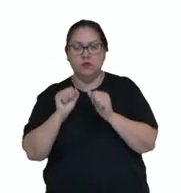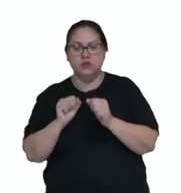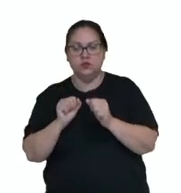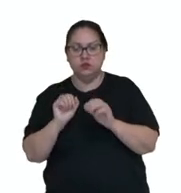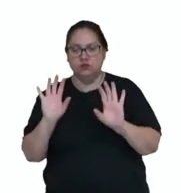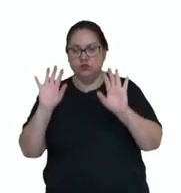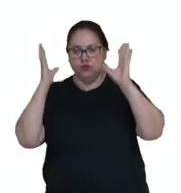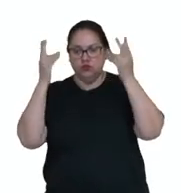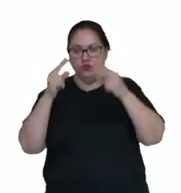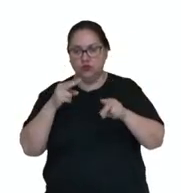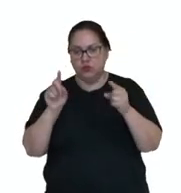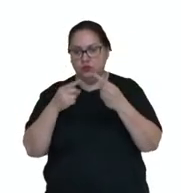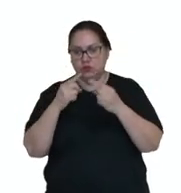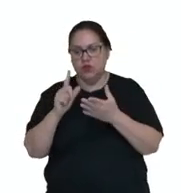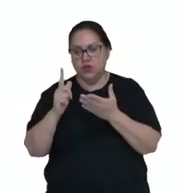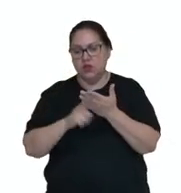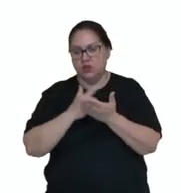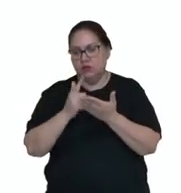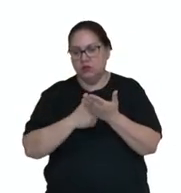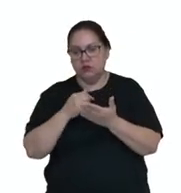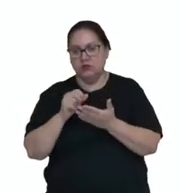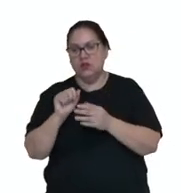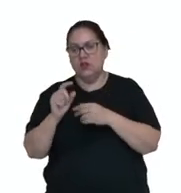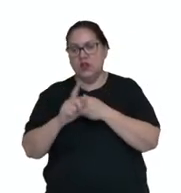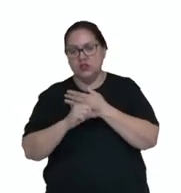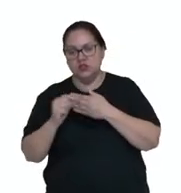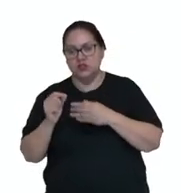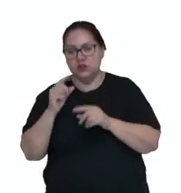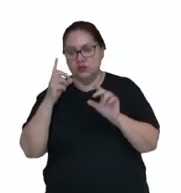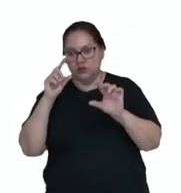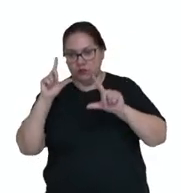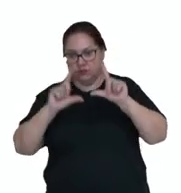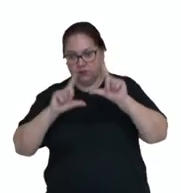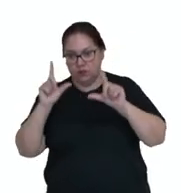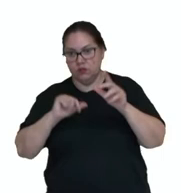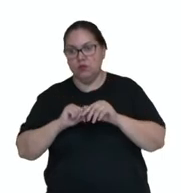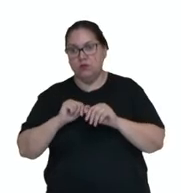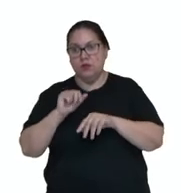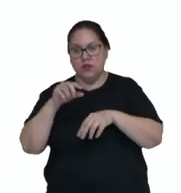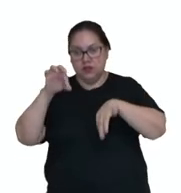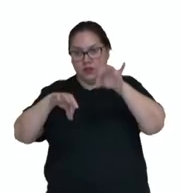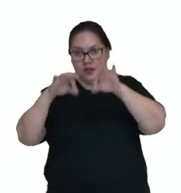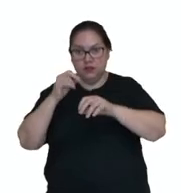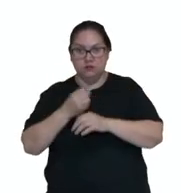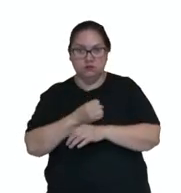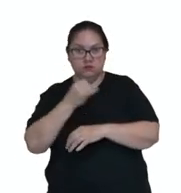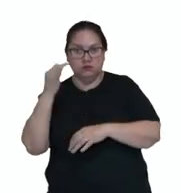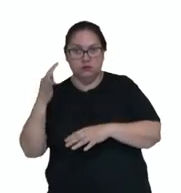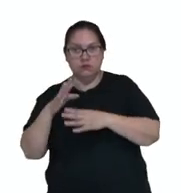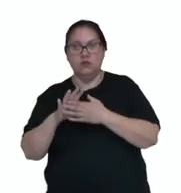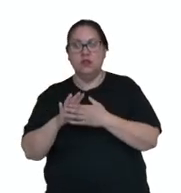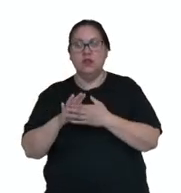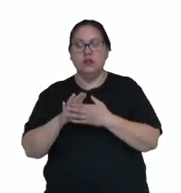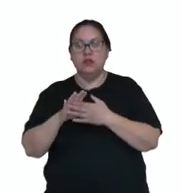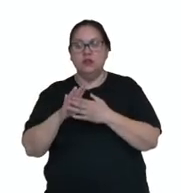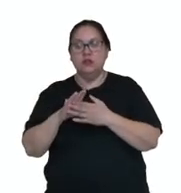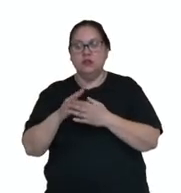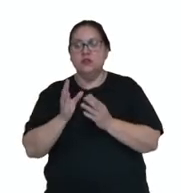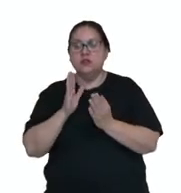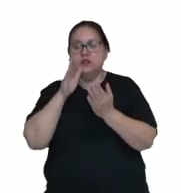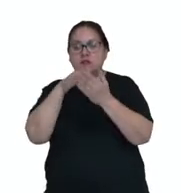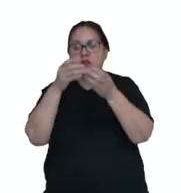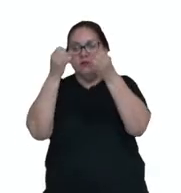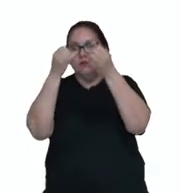ser um show musical, capítulo de livro, artigo, filme, peça de teatro, entre tantos outros. Resenha descritiva.